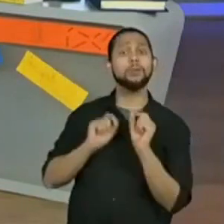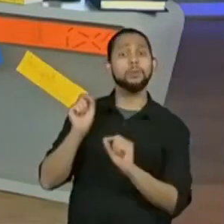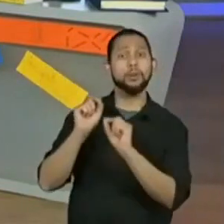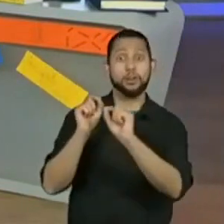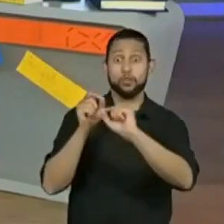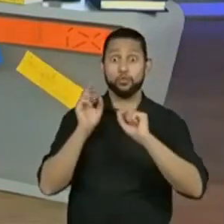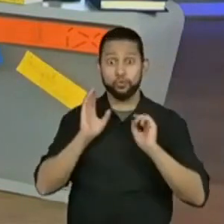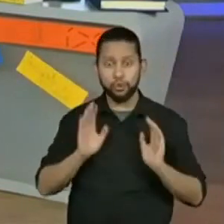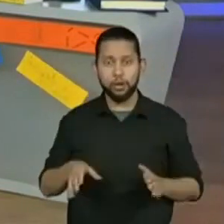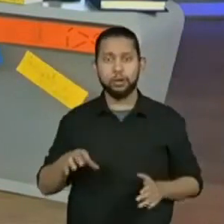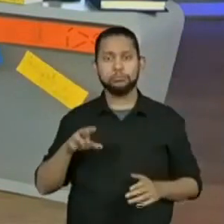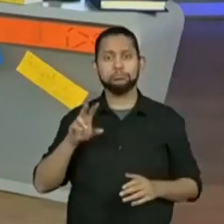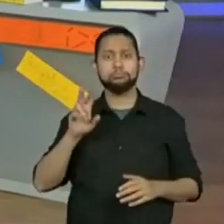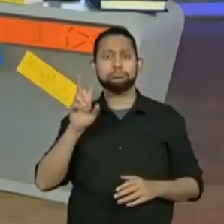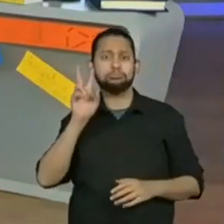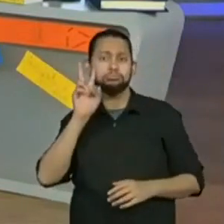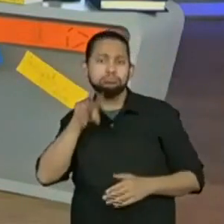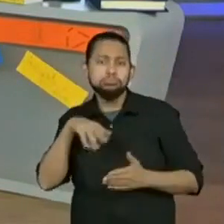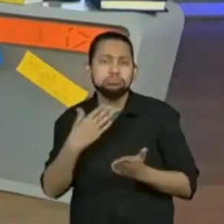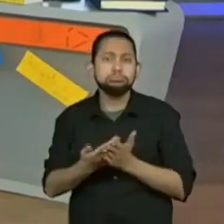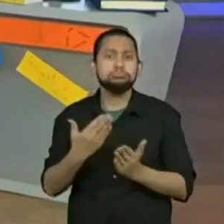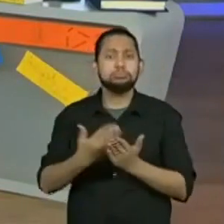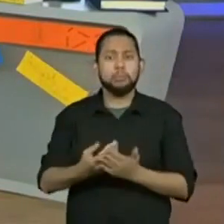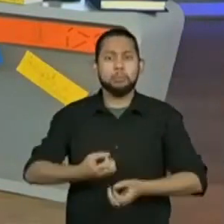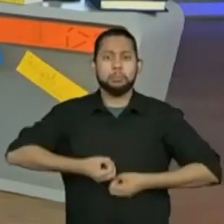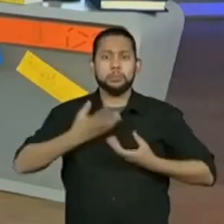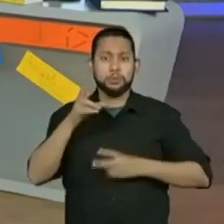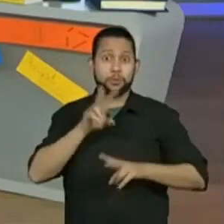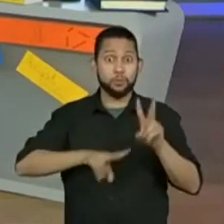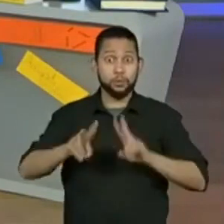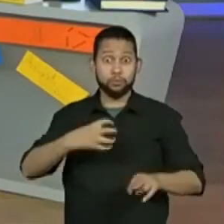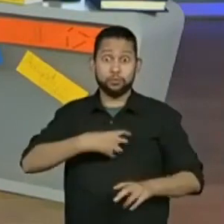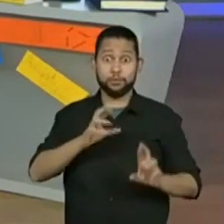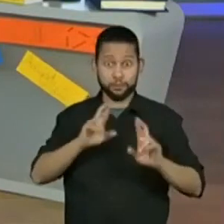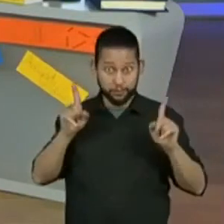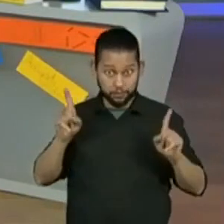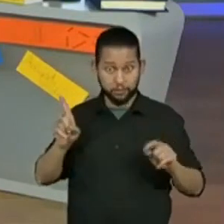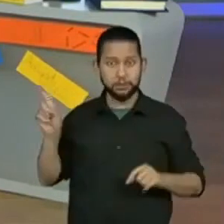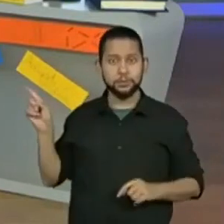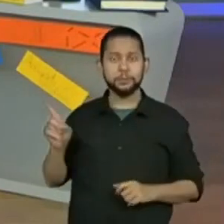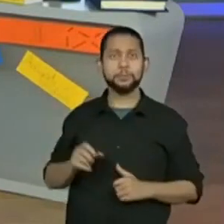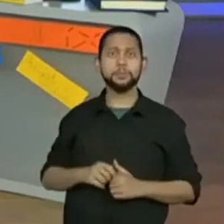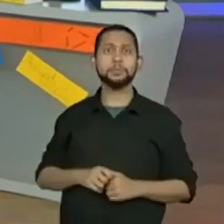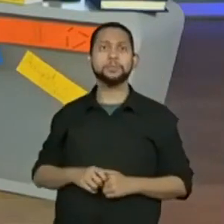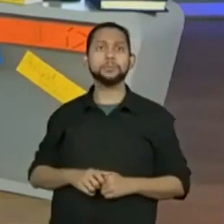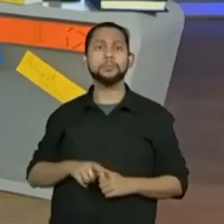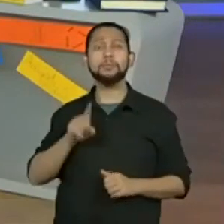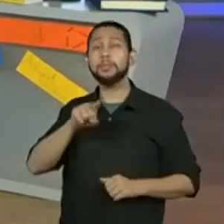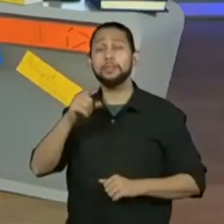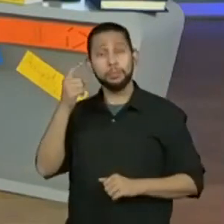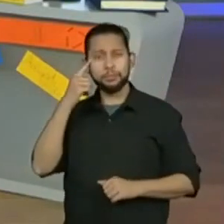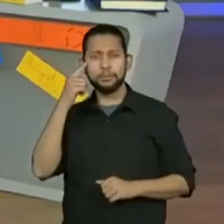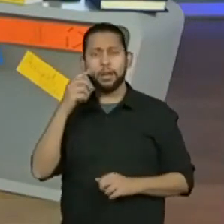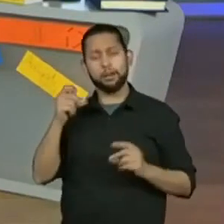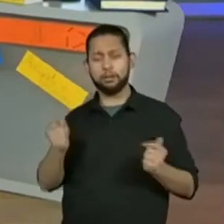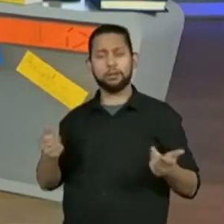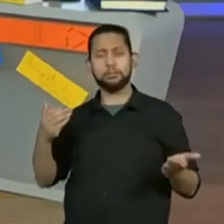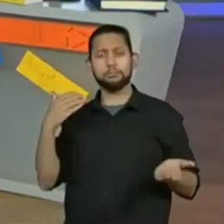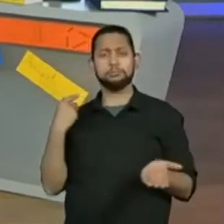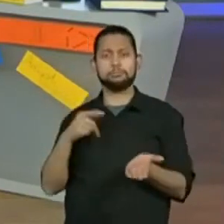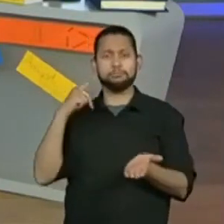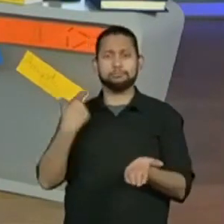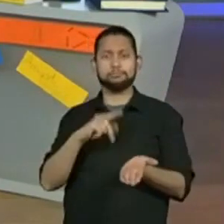poesia visual de uma forma diferente também. Que tal a gente partir para o sarau mesmo?